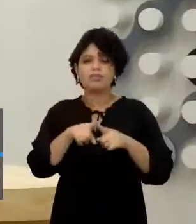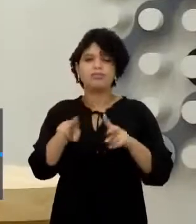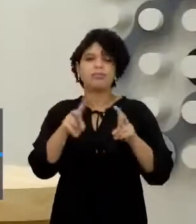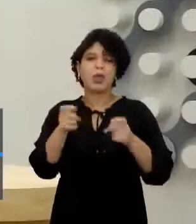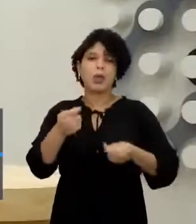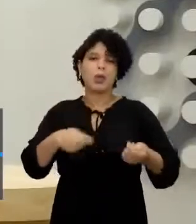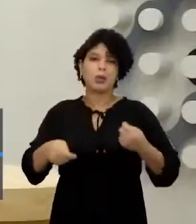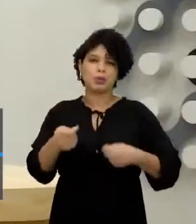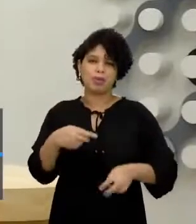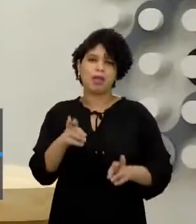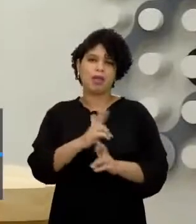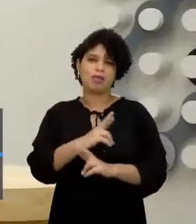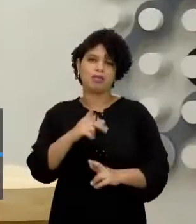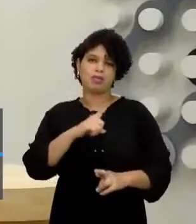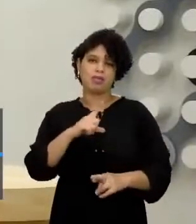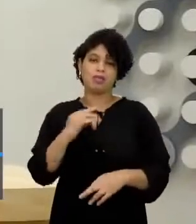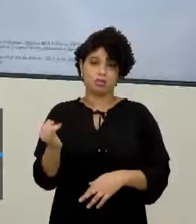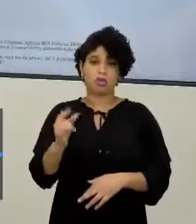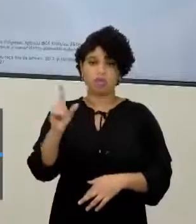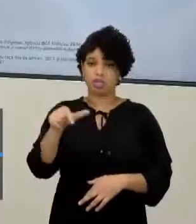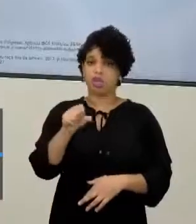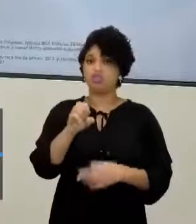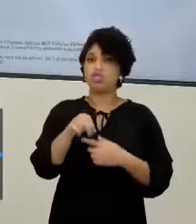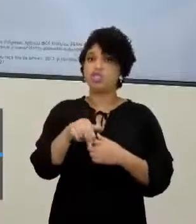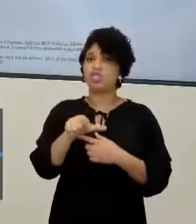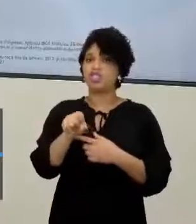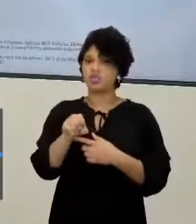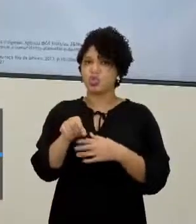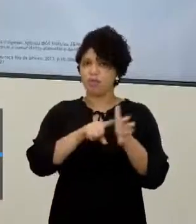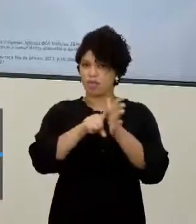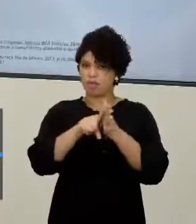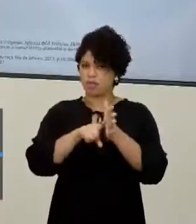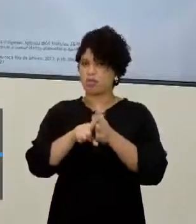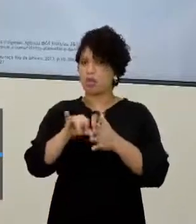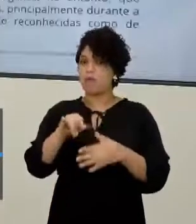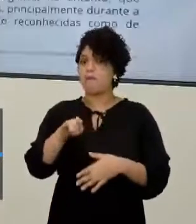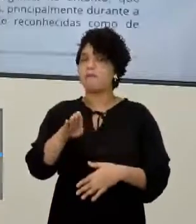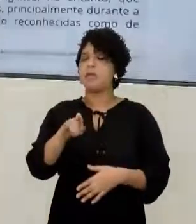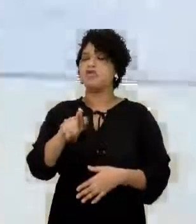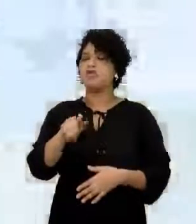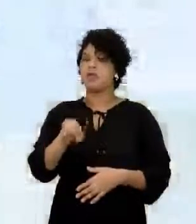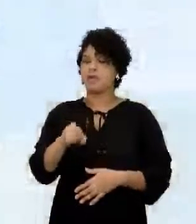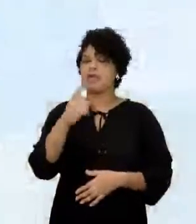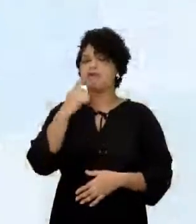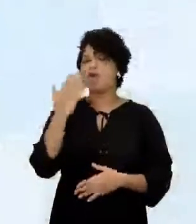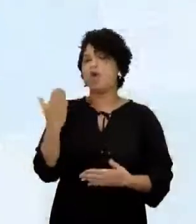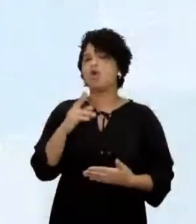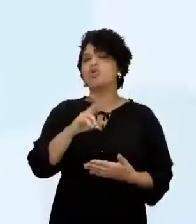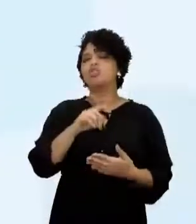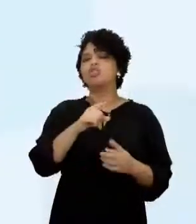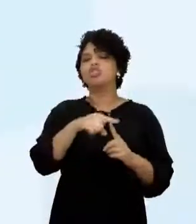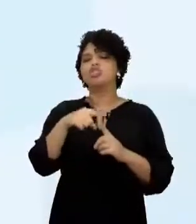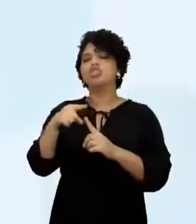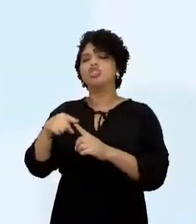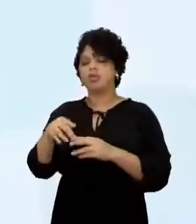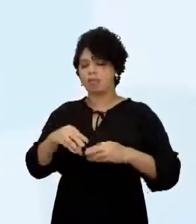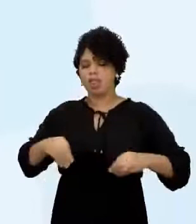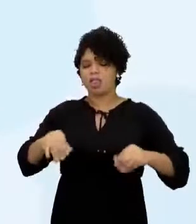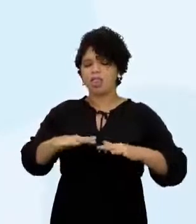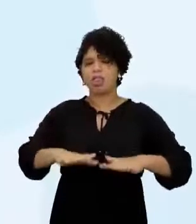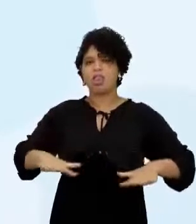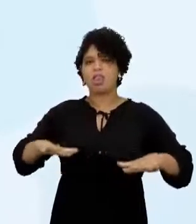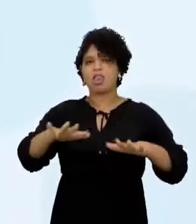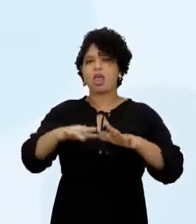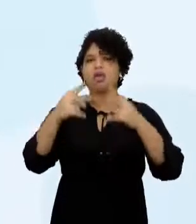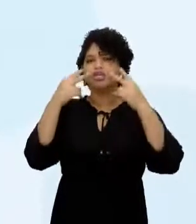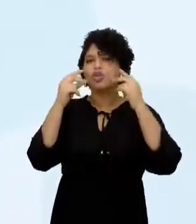É importante censo importante, sim Bom, vamos lá para as modalidades Das terras indígenas Então lá nos